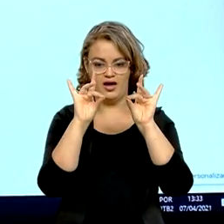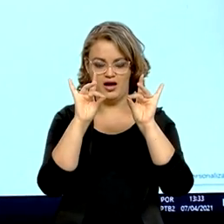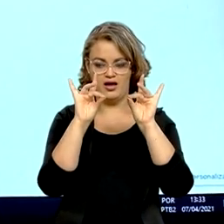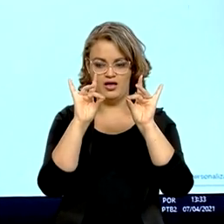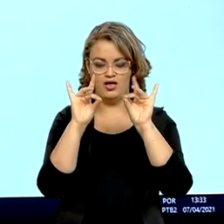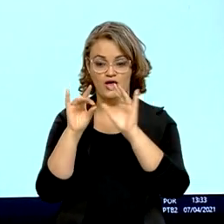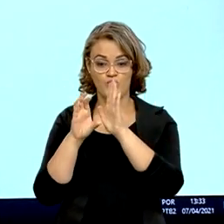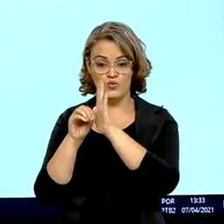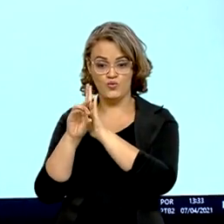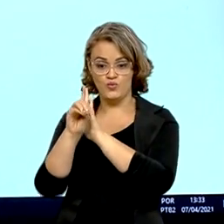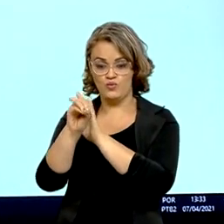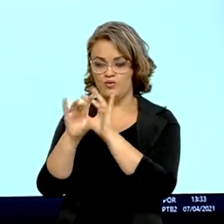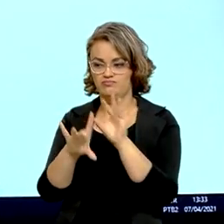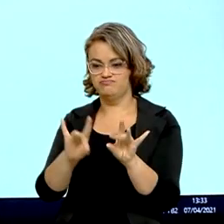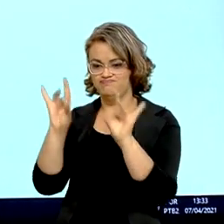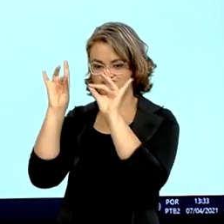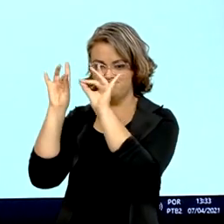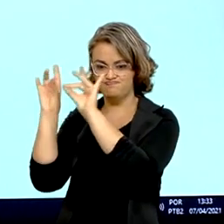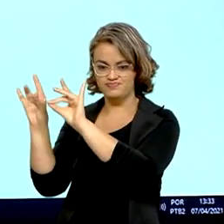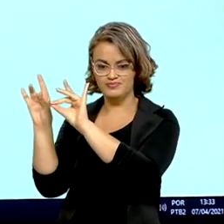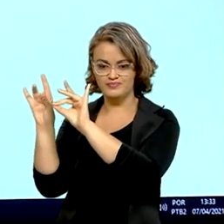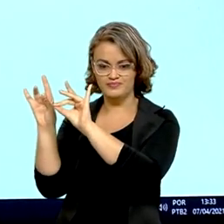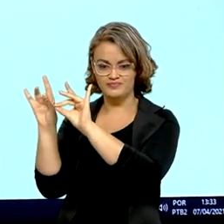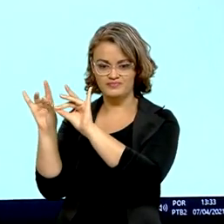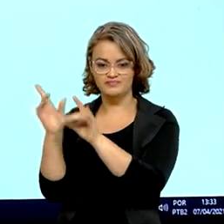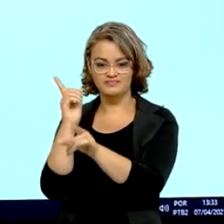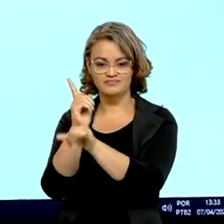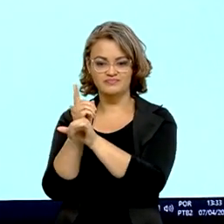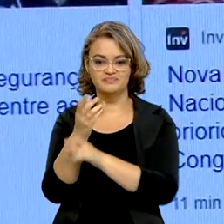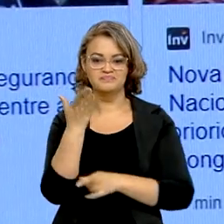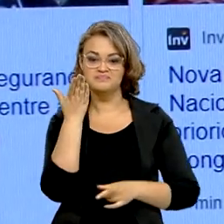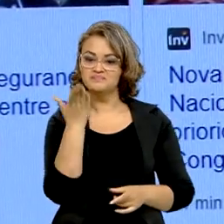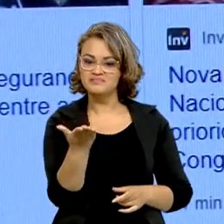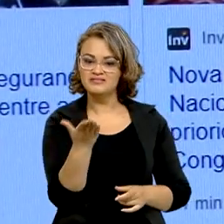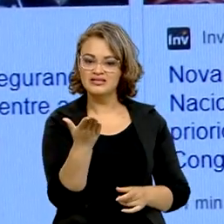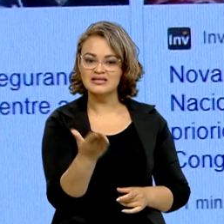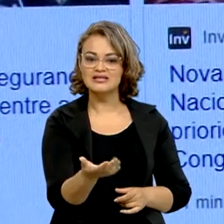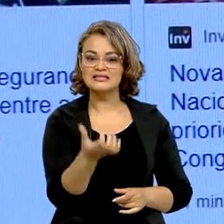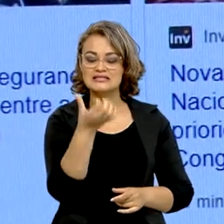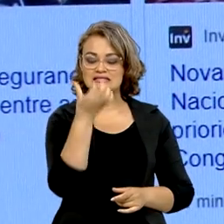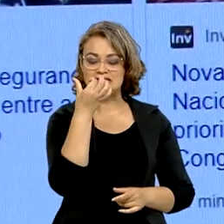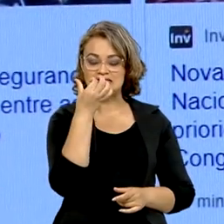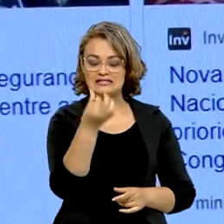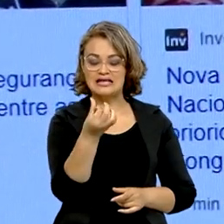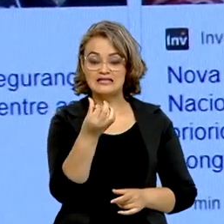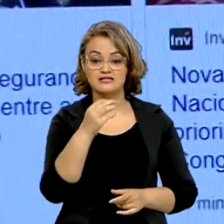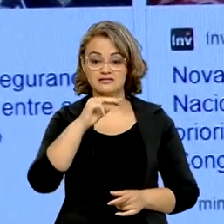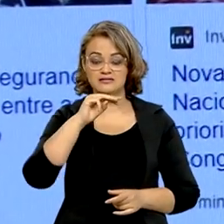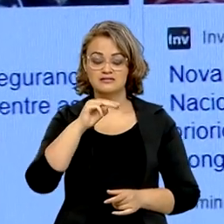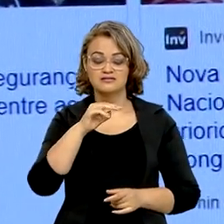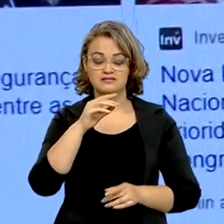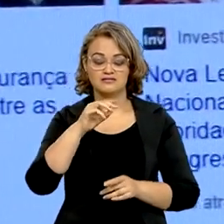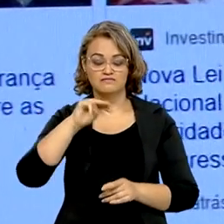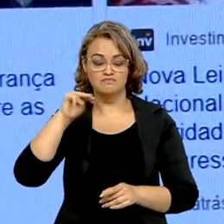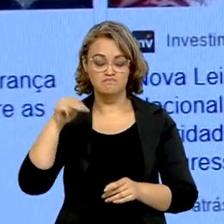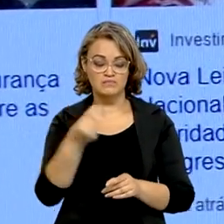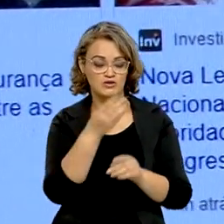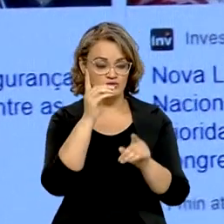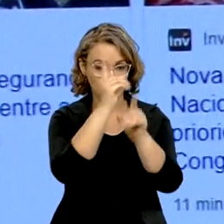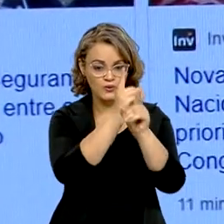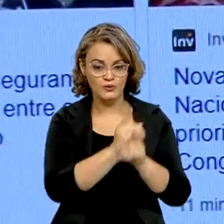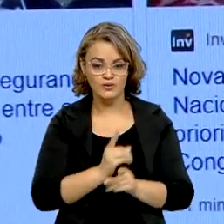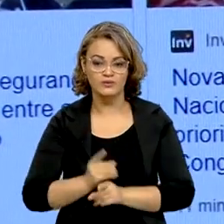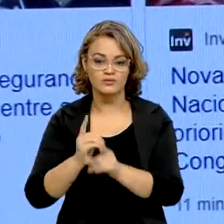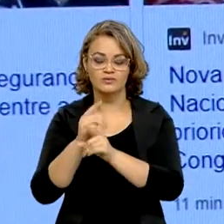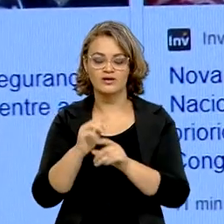Colar no buscador. E pronto. Eu tenho aqui, olha, quase 6 milhões de resultados. São sites